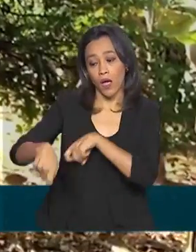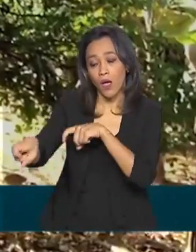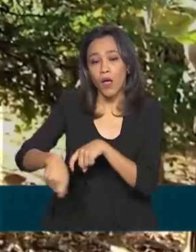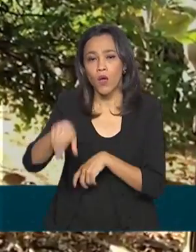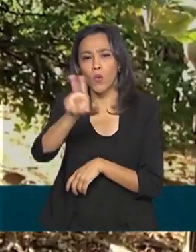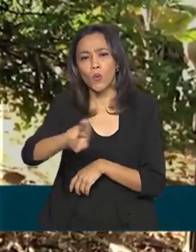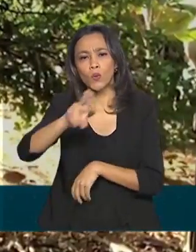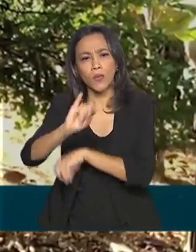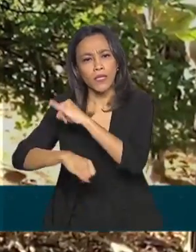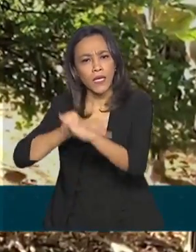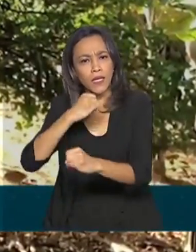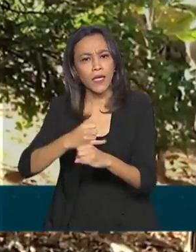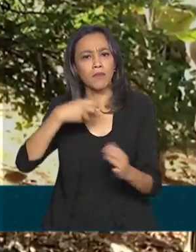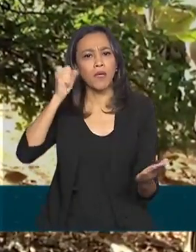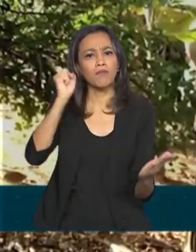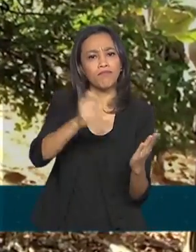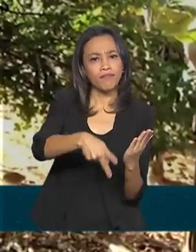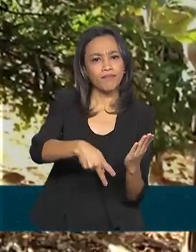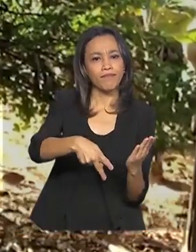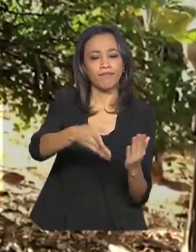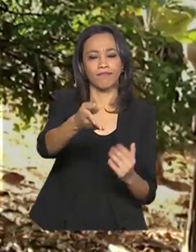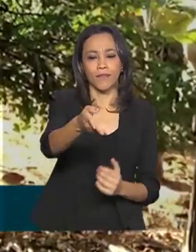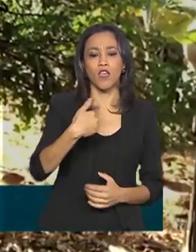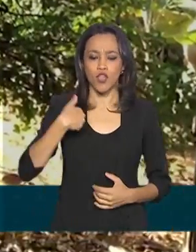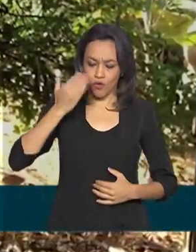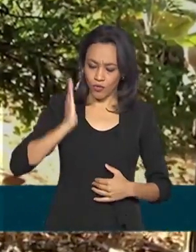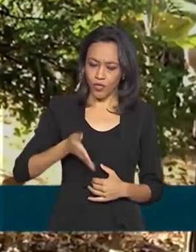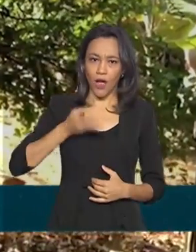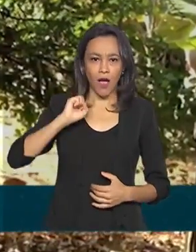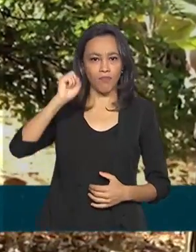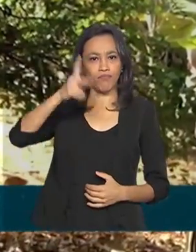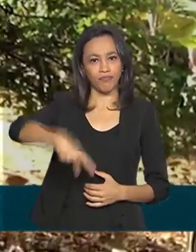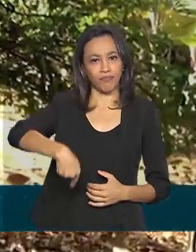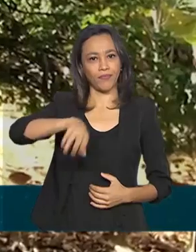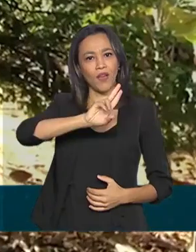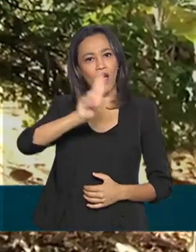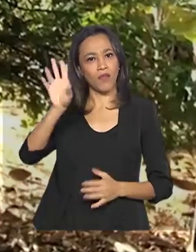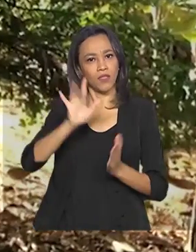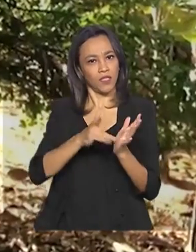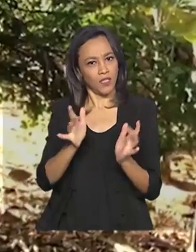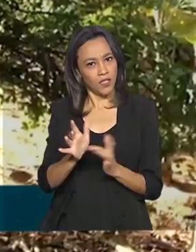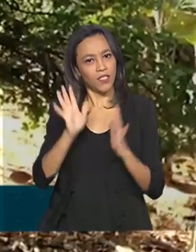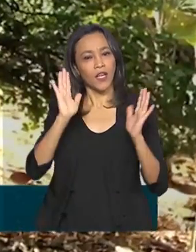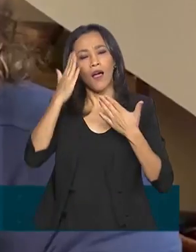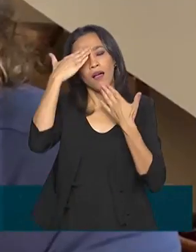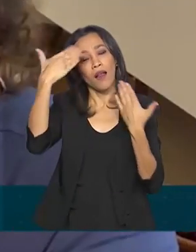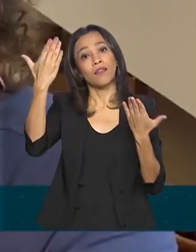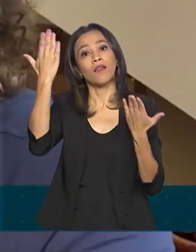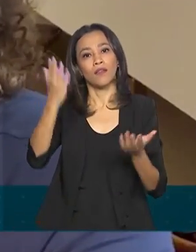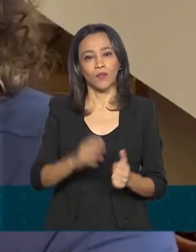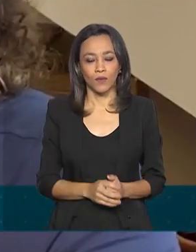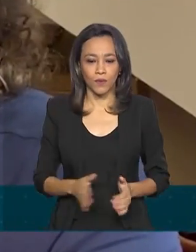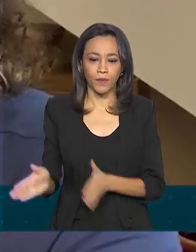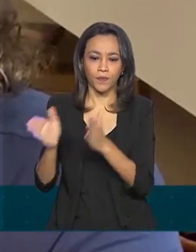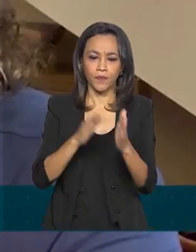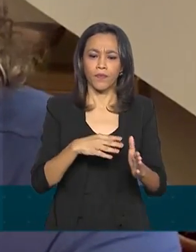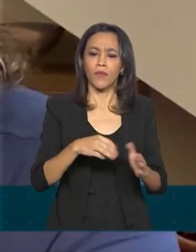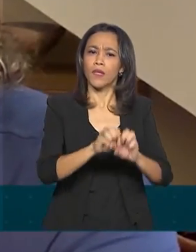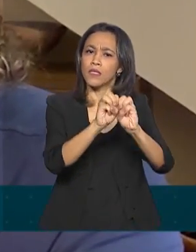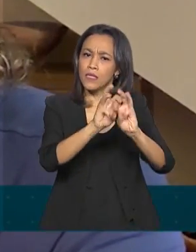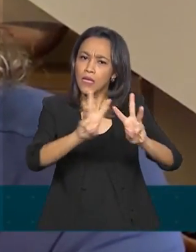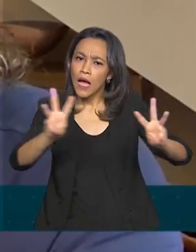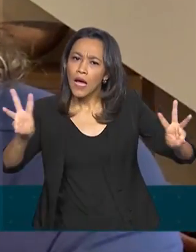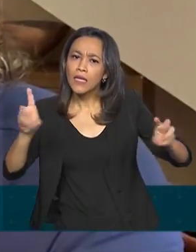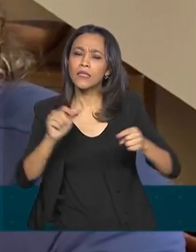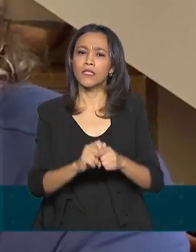para se aposentar. Eu estou aposentada, em nome de Jesus. Agradeço. Site, aplicativos